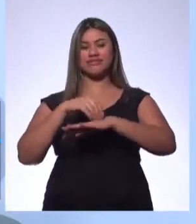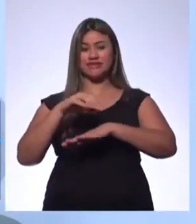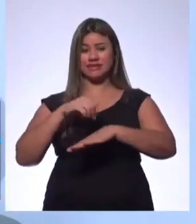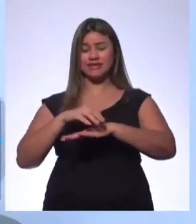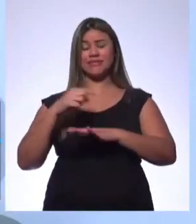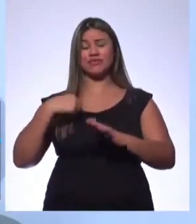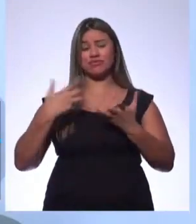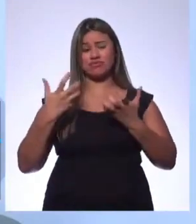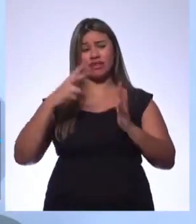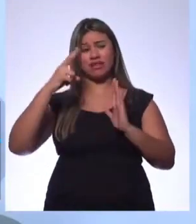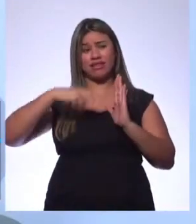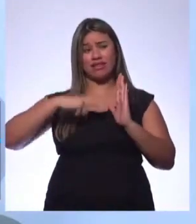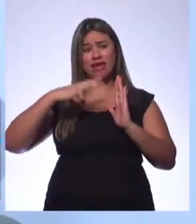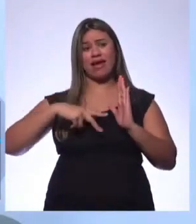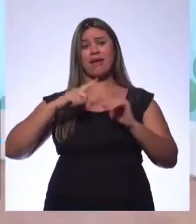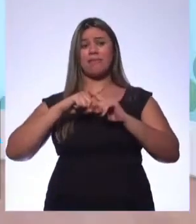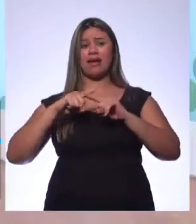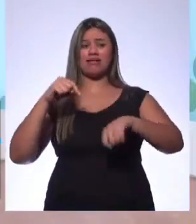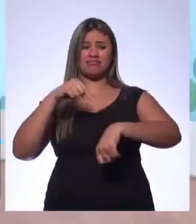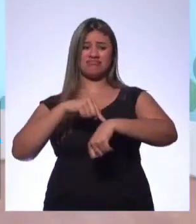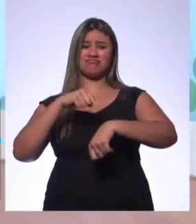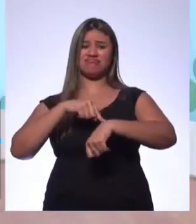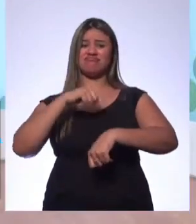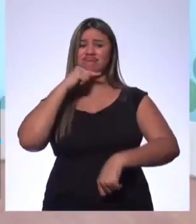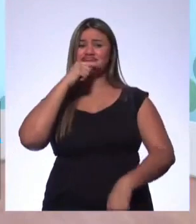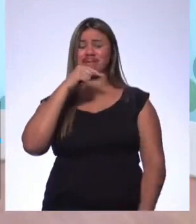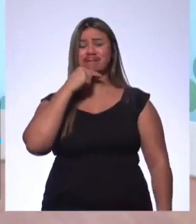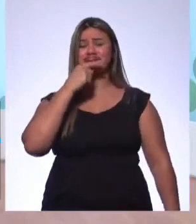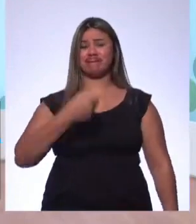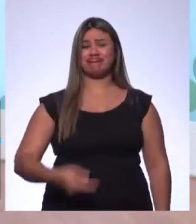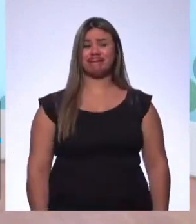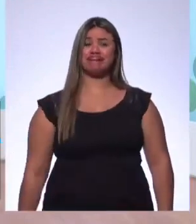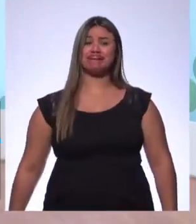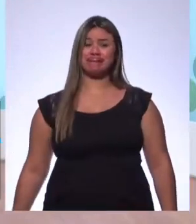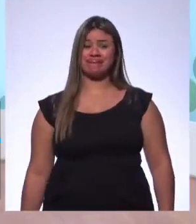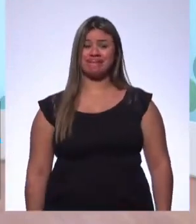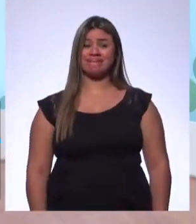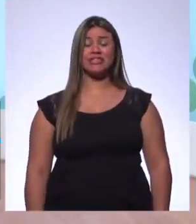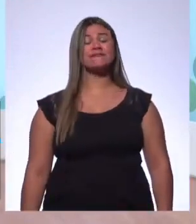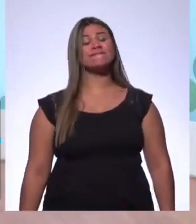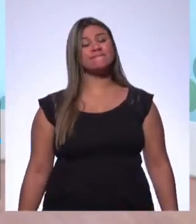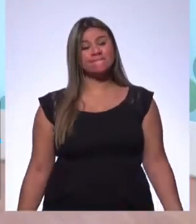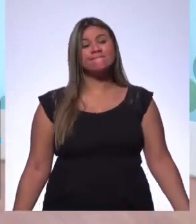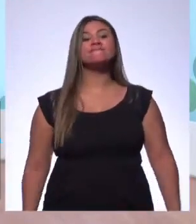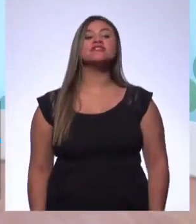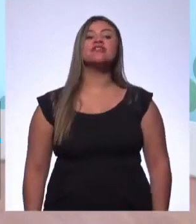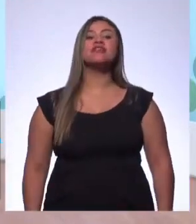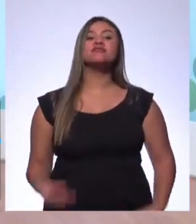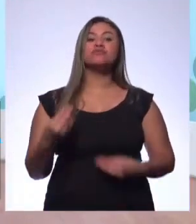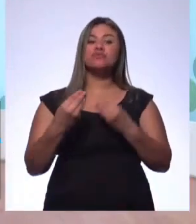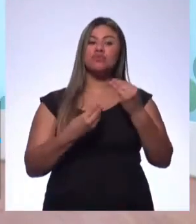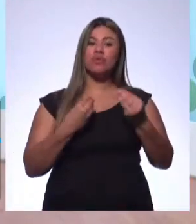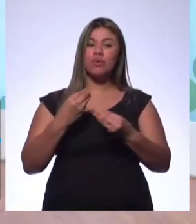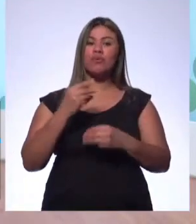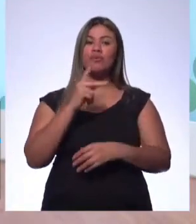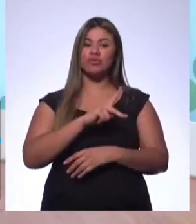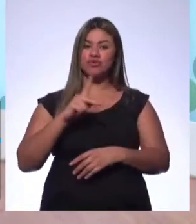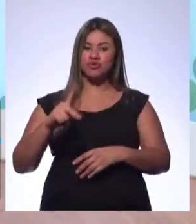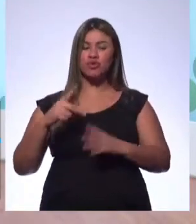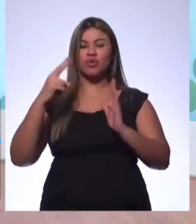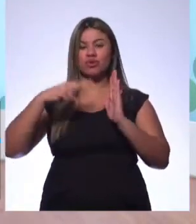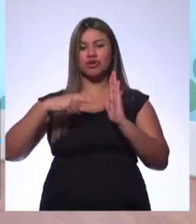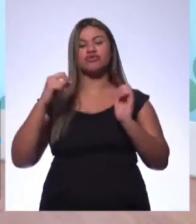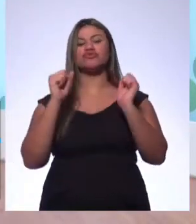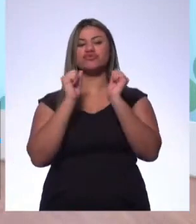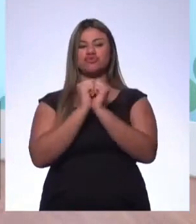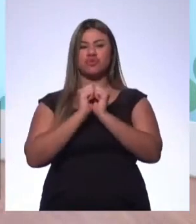tempo. Olha o Mauro já ficou feliz com o que eu fiz. É verdade, vamos lá então. Não vai dar tempo. Então, os professores podem ler com os